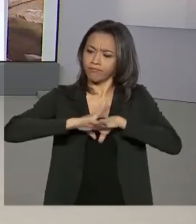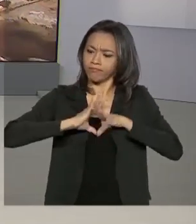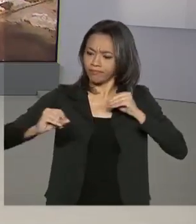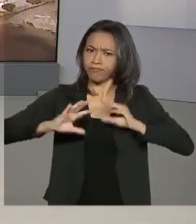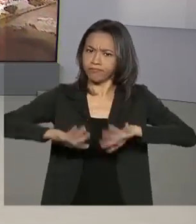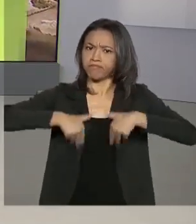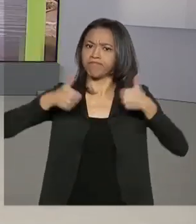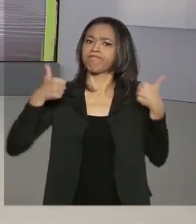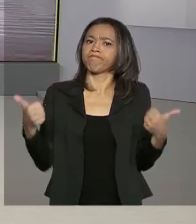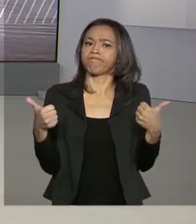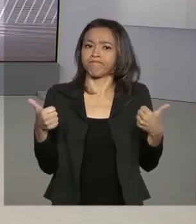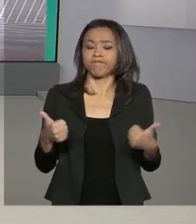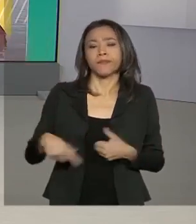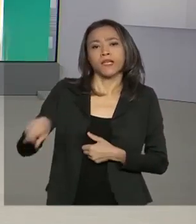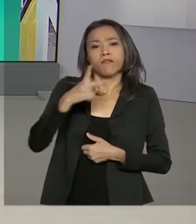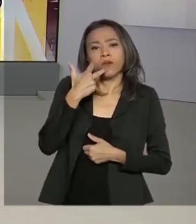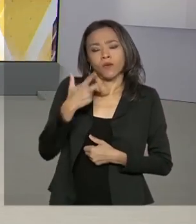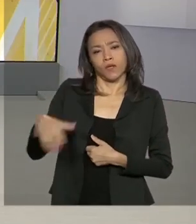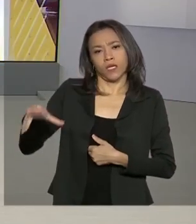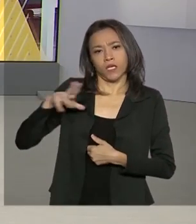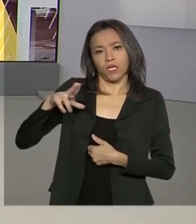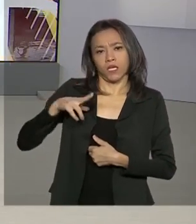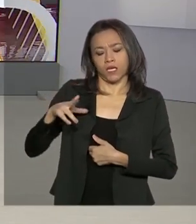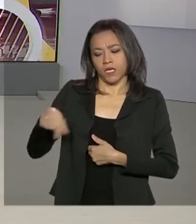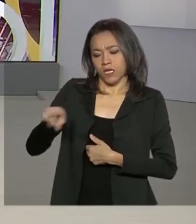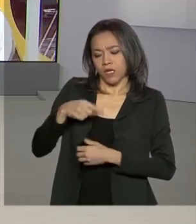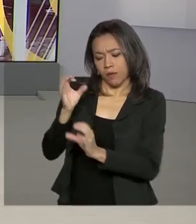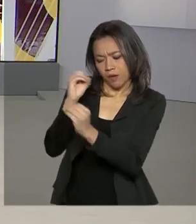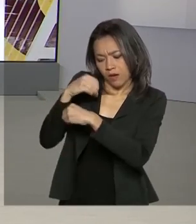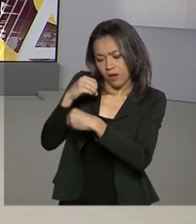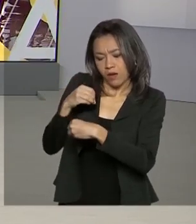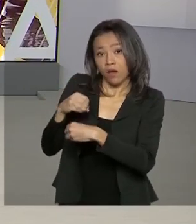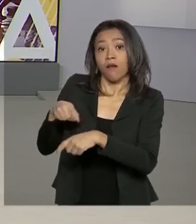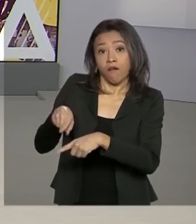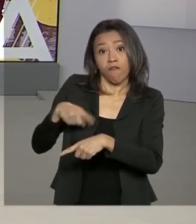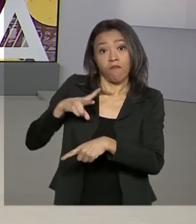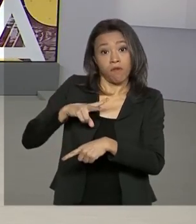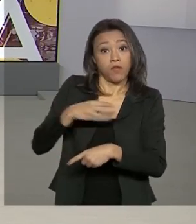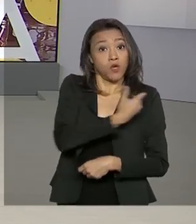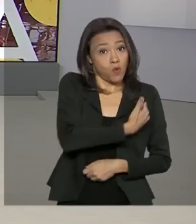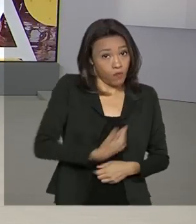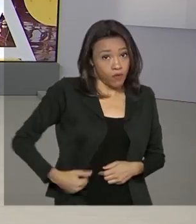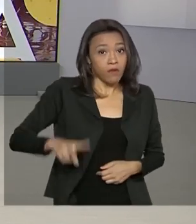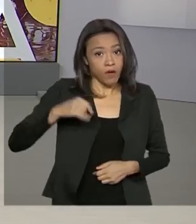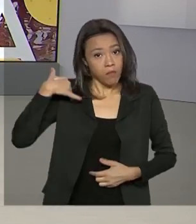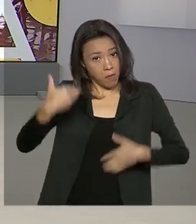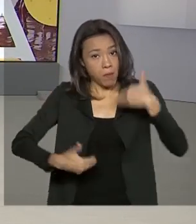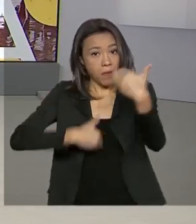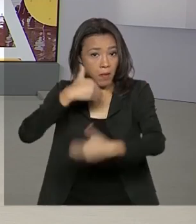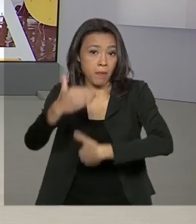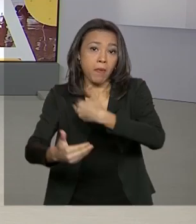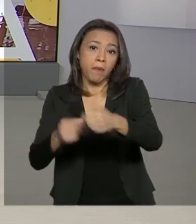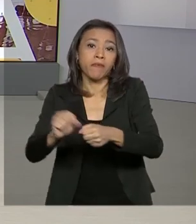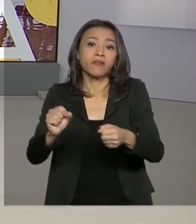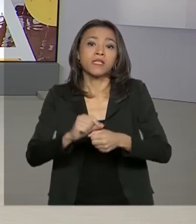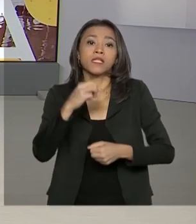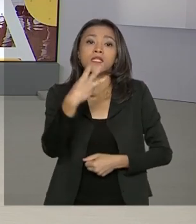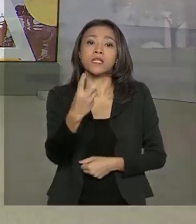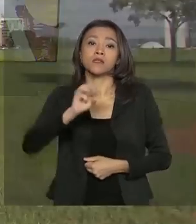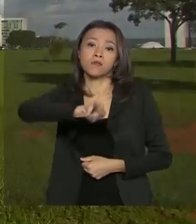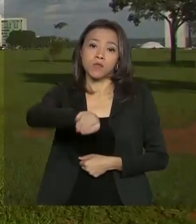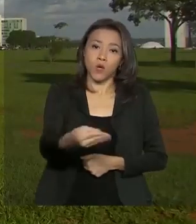ainda que laboratórios particulares e públicos vão iniciar o processo para fazer 3 milhões de testes rápidos.